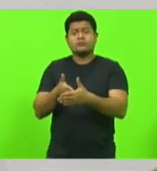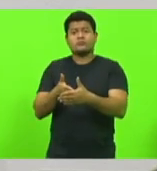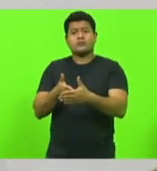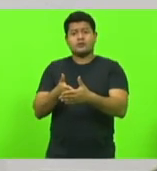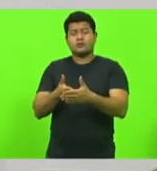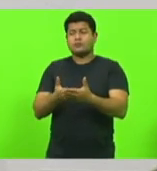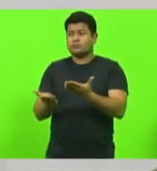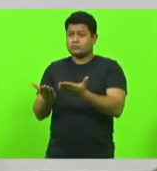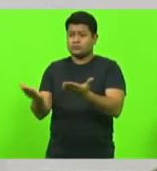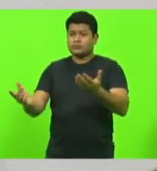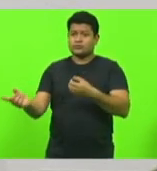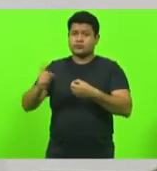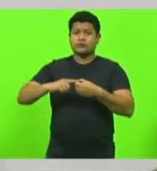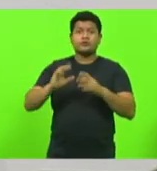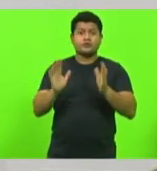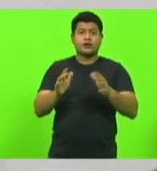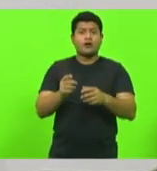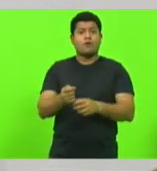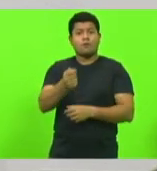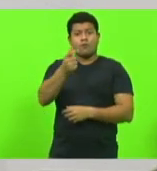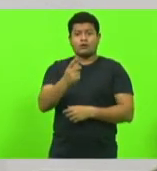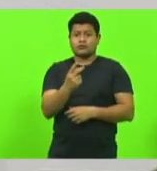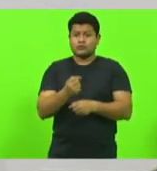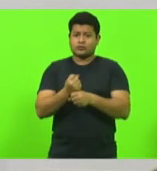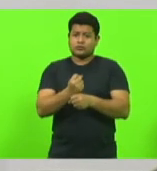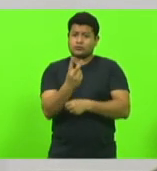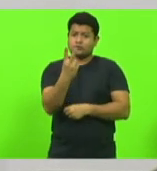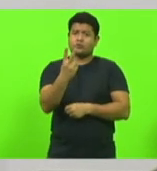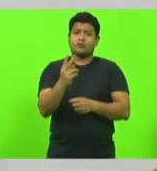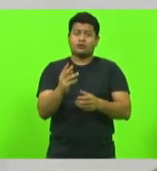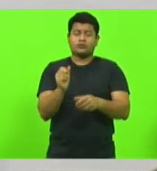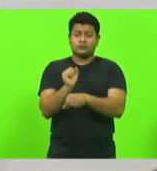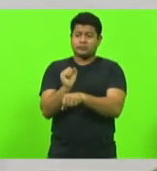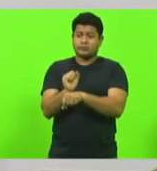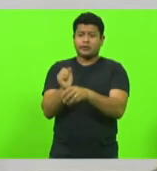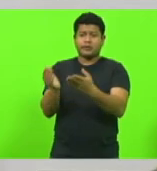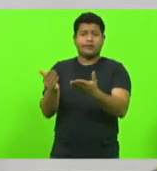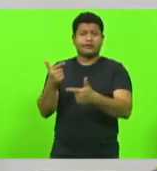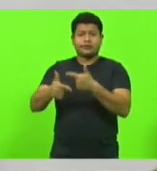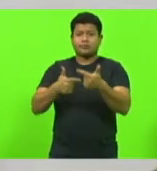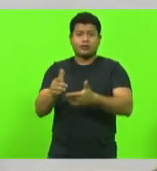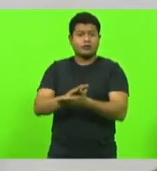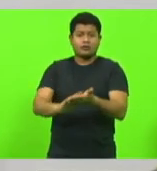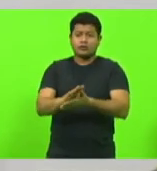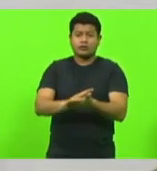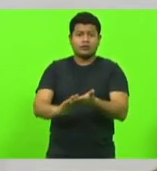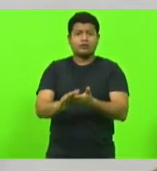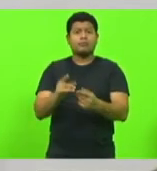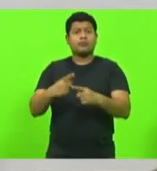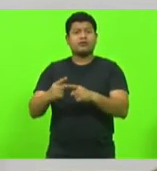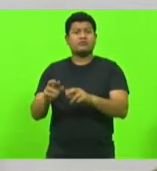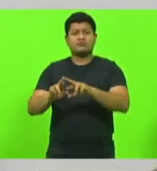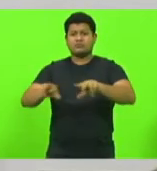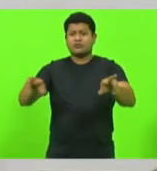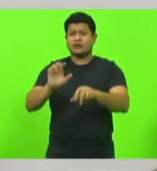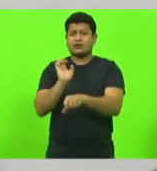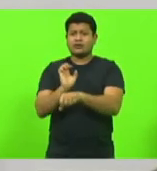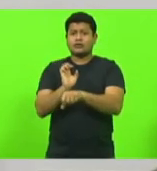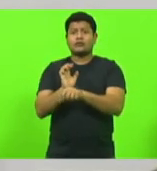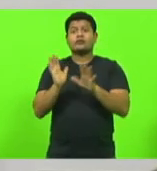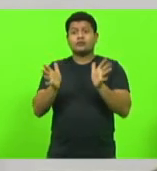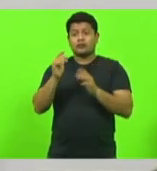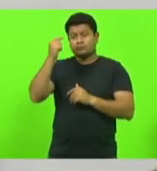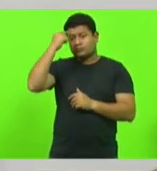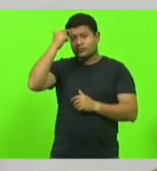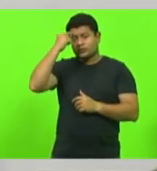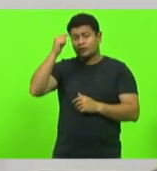Já estamos aí há quase dois anos. E por que eu digo isso? Porque vários Estados já estão prevendo essa